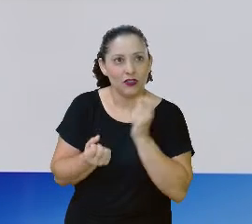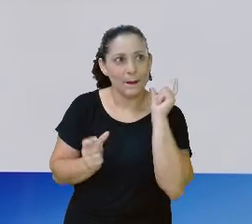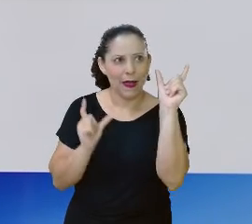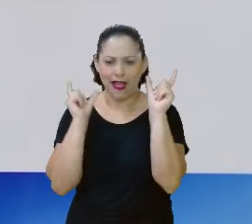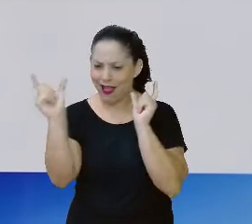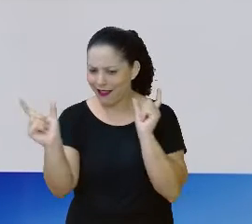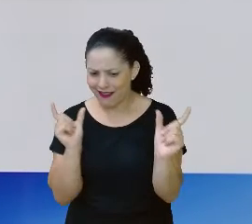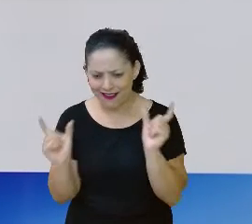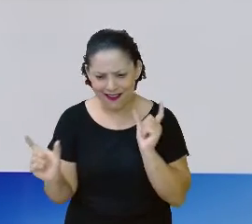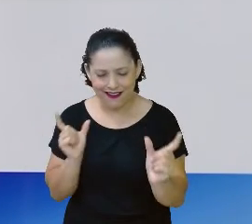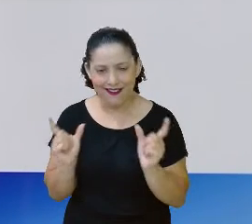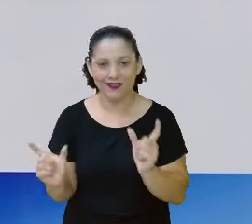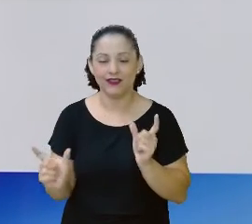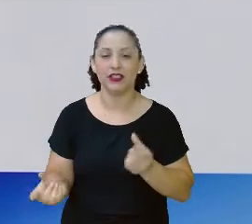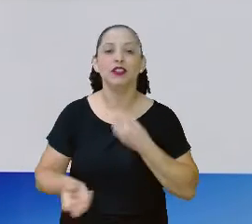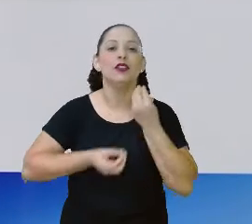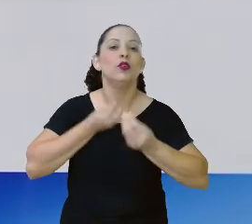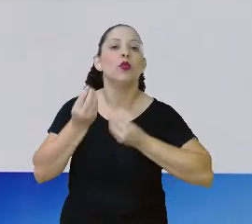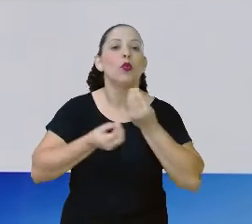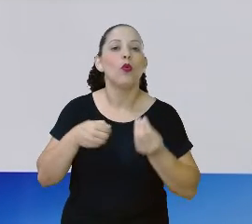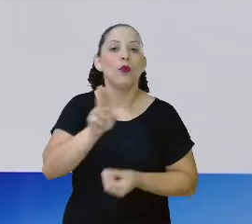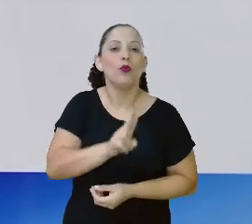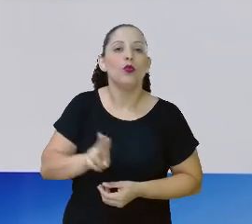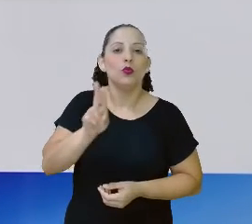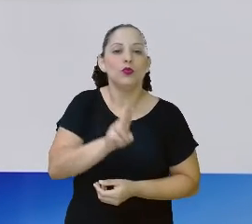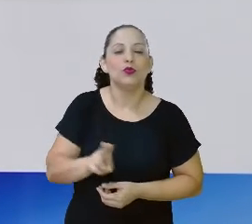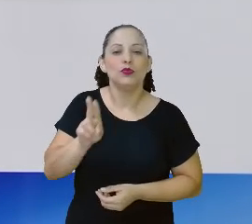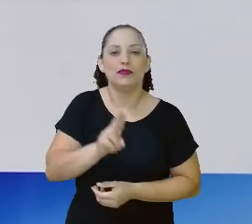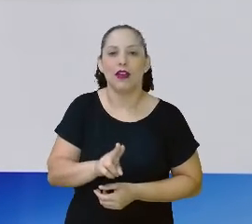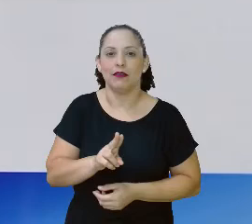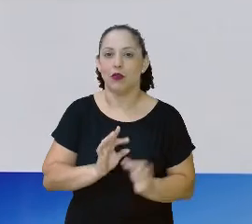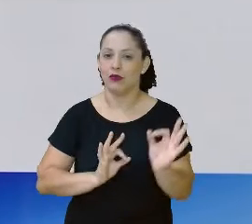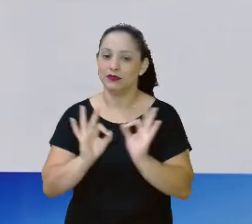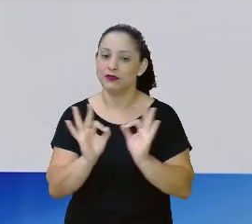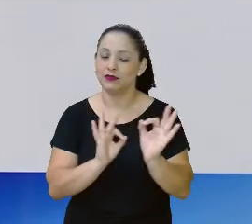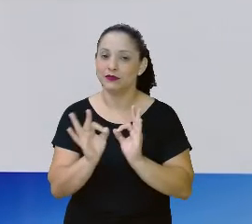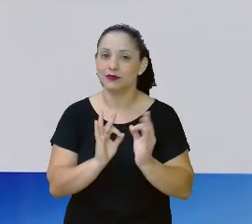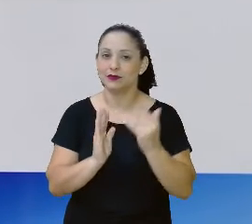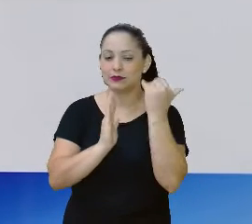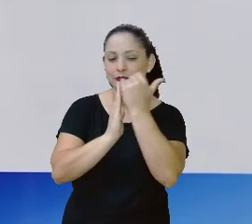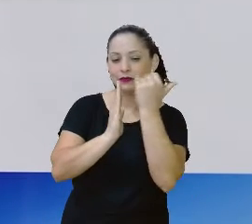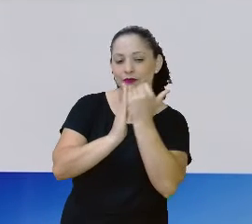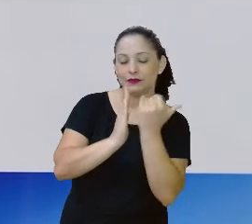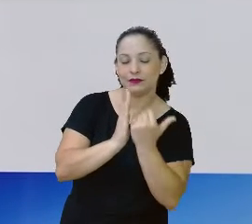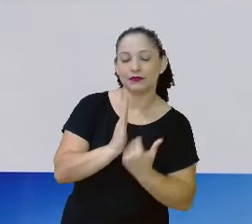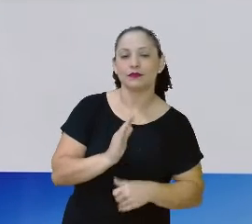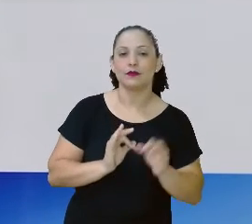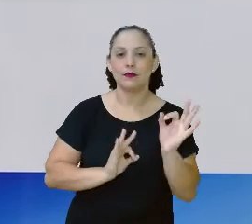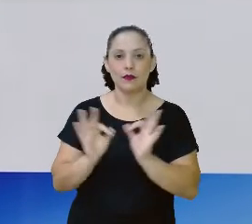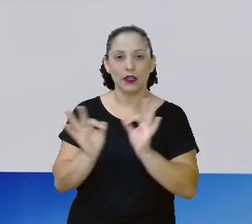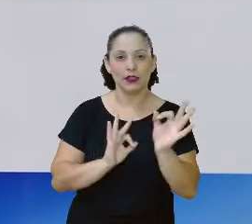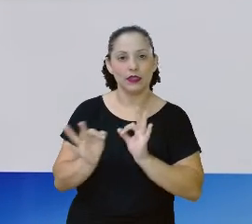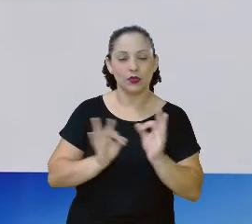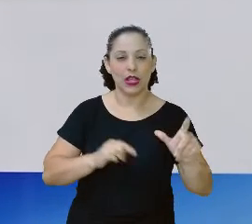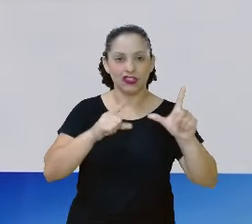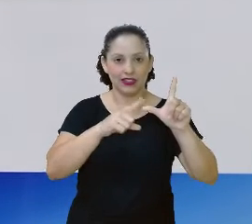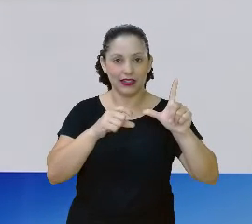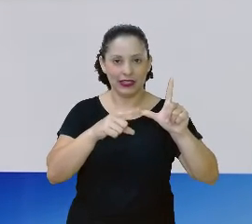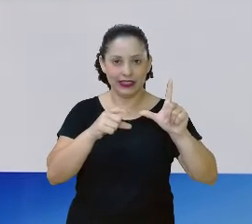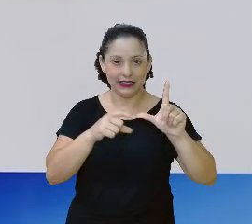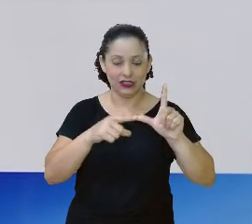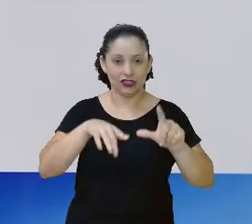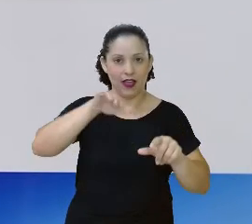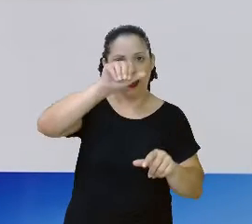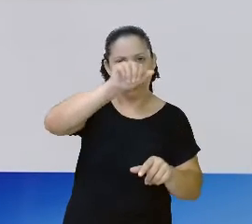palavra no dicionário, você vai usar a ordem alfabética. Isso, a ordem do alfabeto. Então,